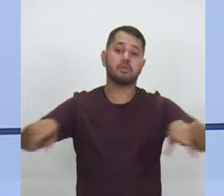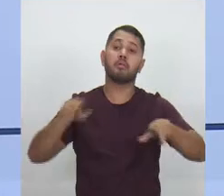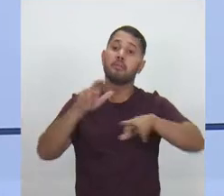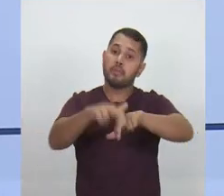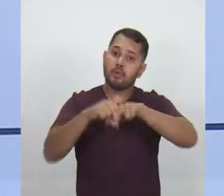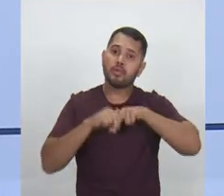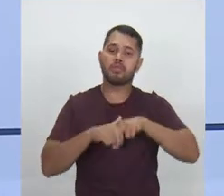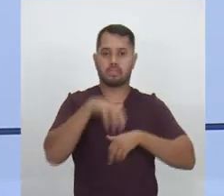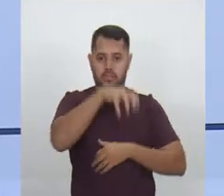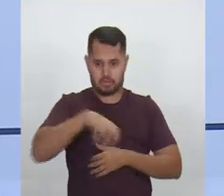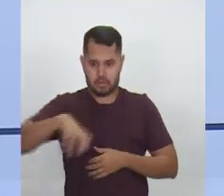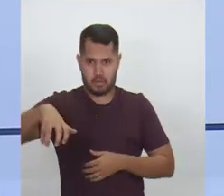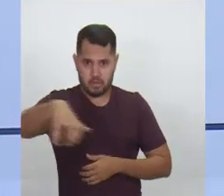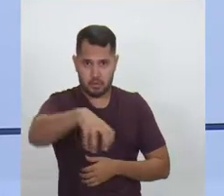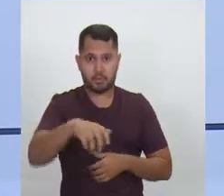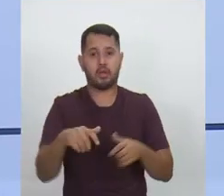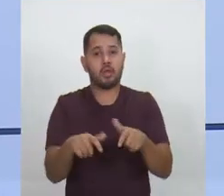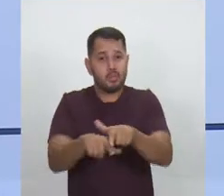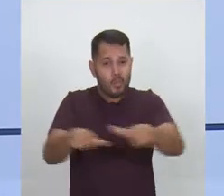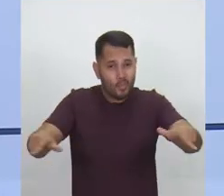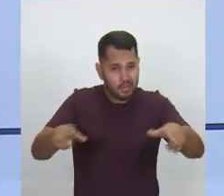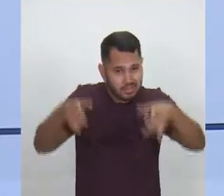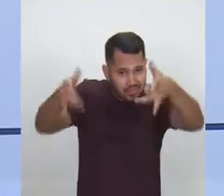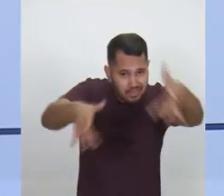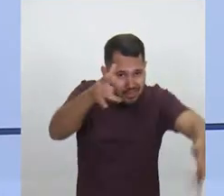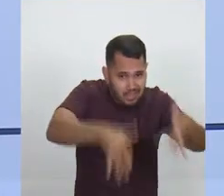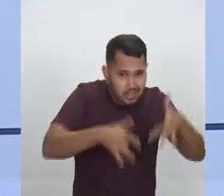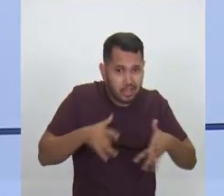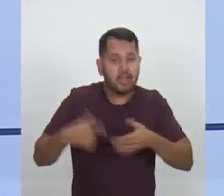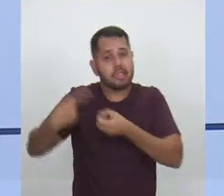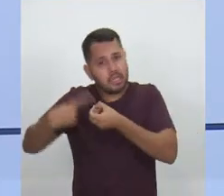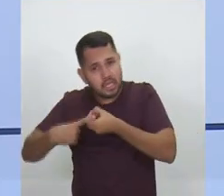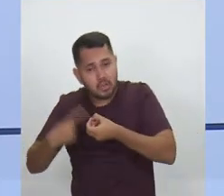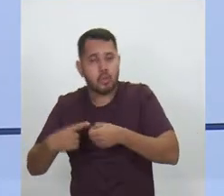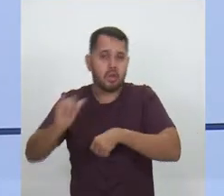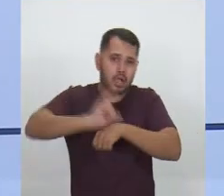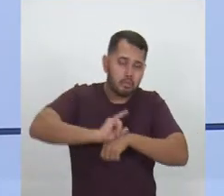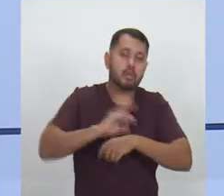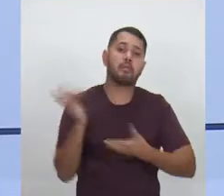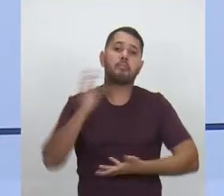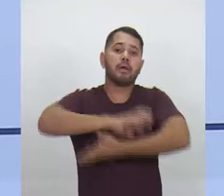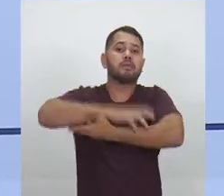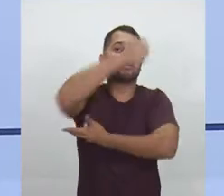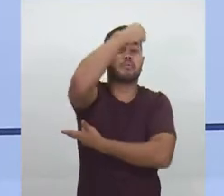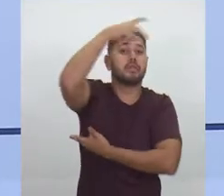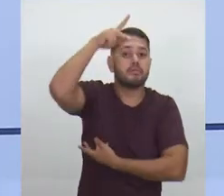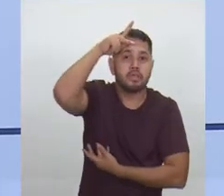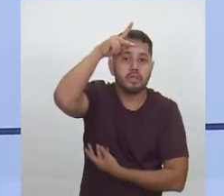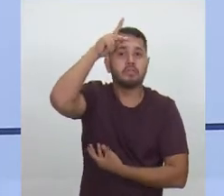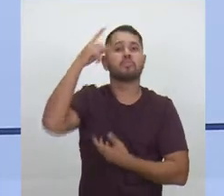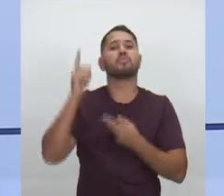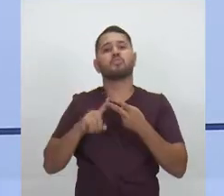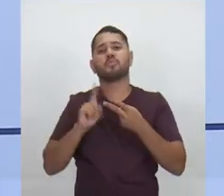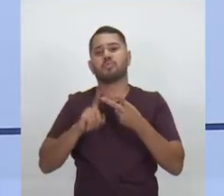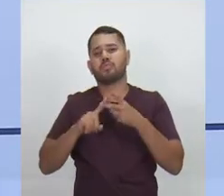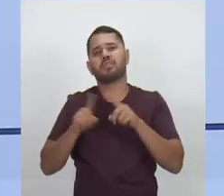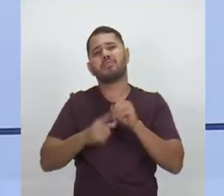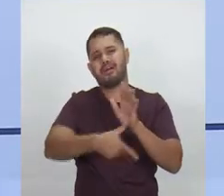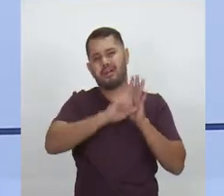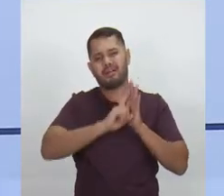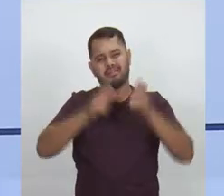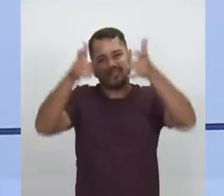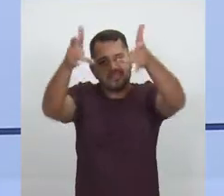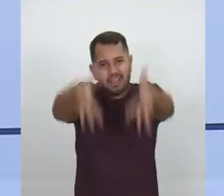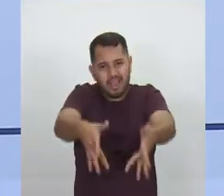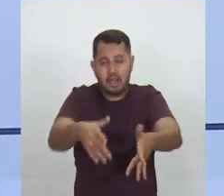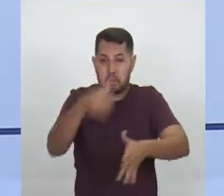os espaços vazios na cidade de Manaus e no interior. Fazer parcerias com a prefeitura. Saber de quem é aquele terreno abandonado.